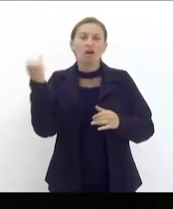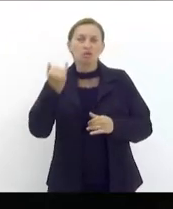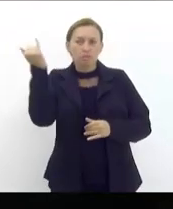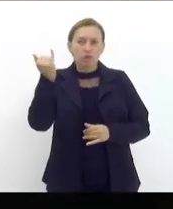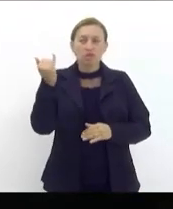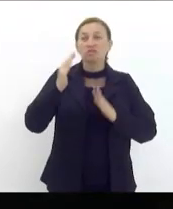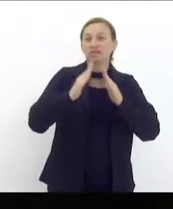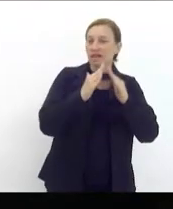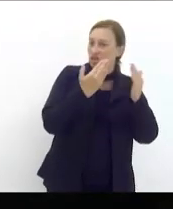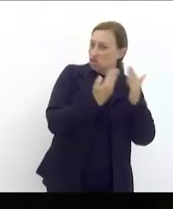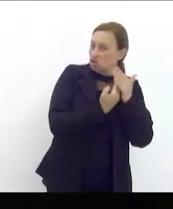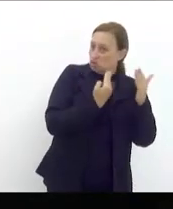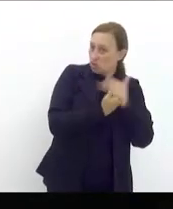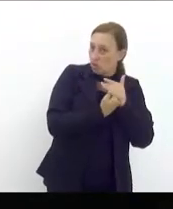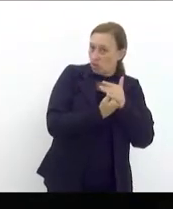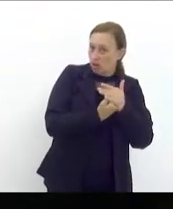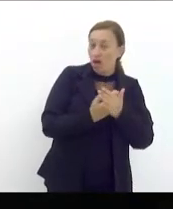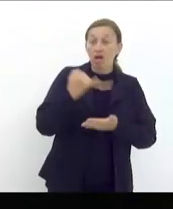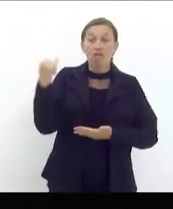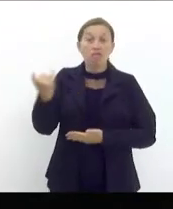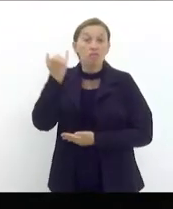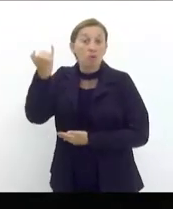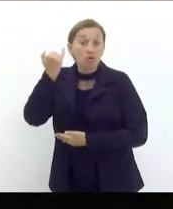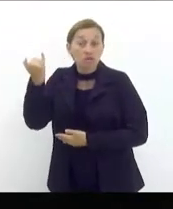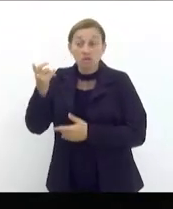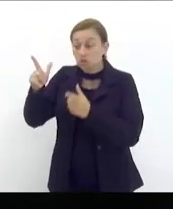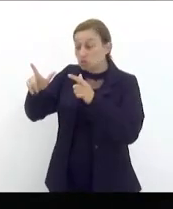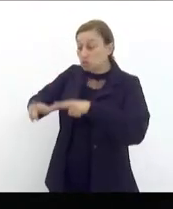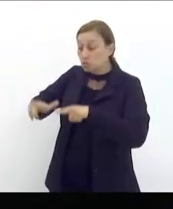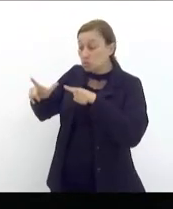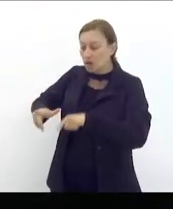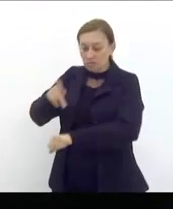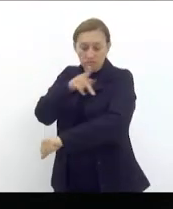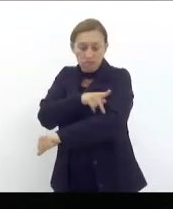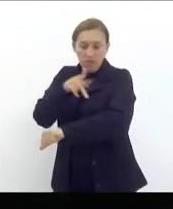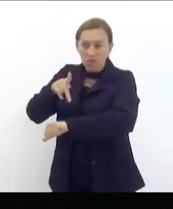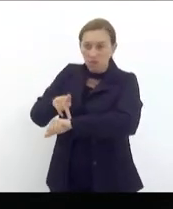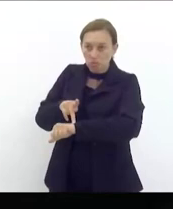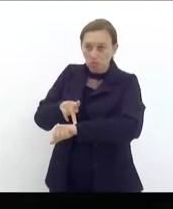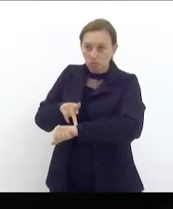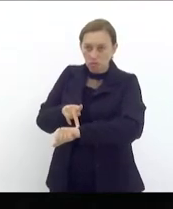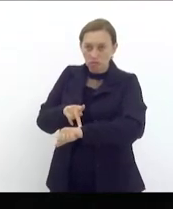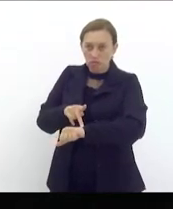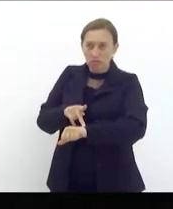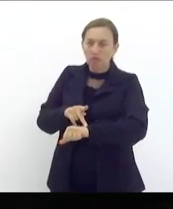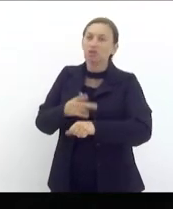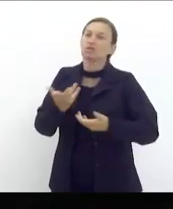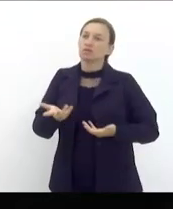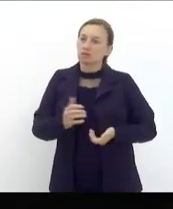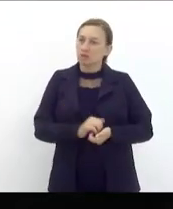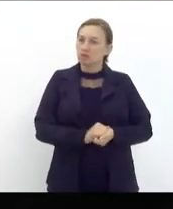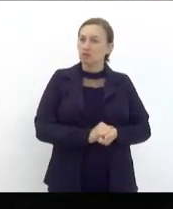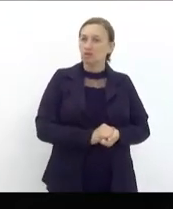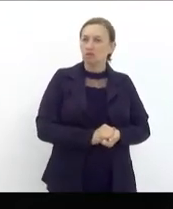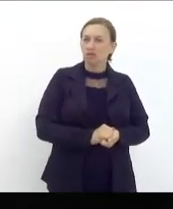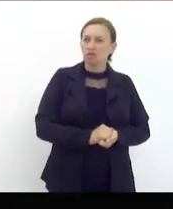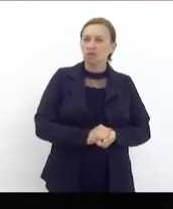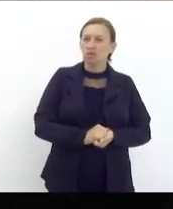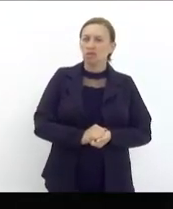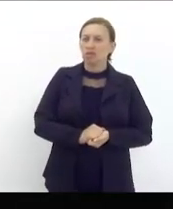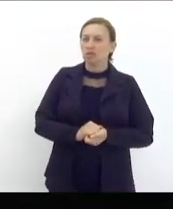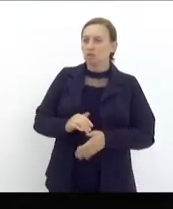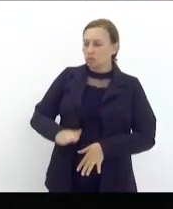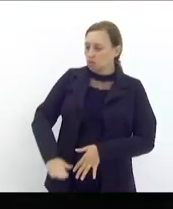da escola, a importância desses espaços pedagógicos na construção dessa menina,